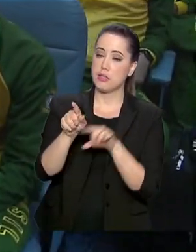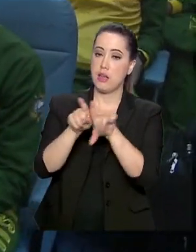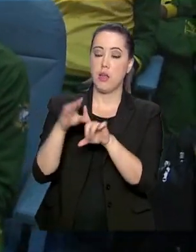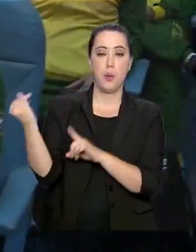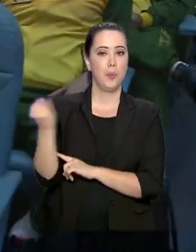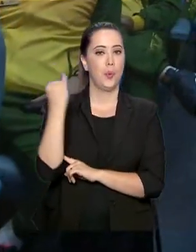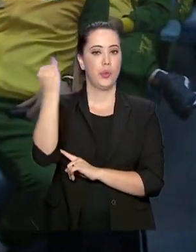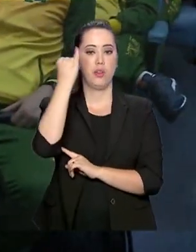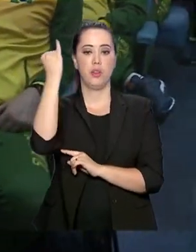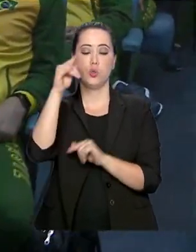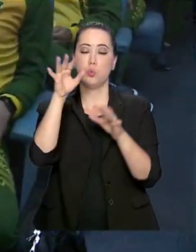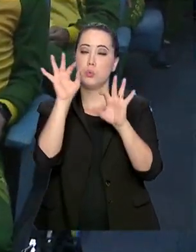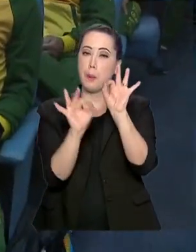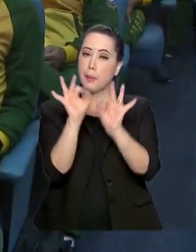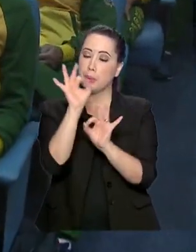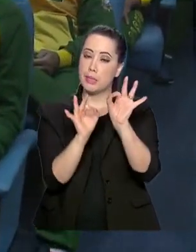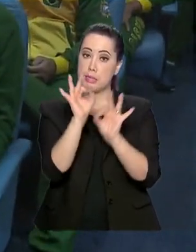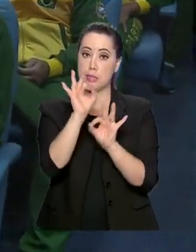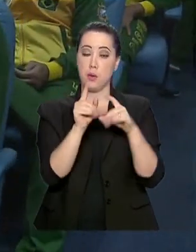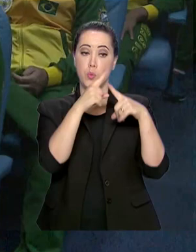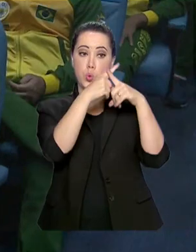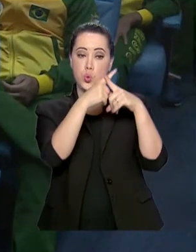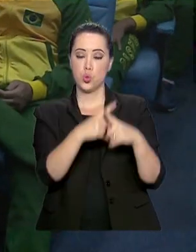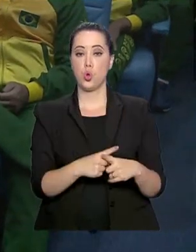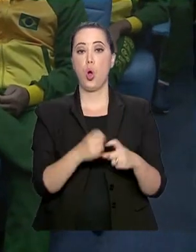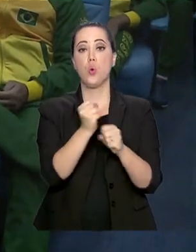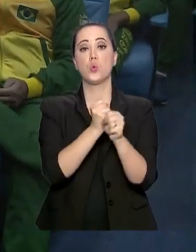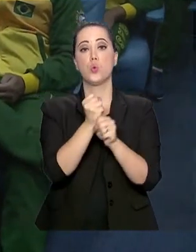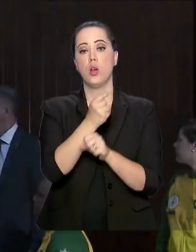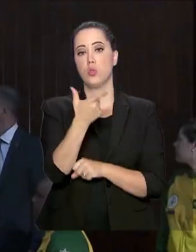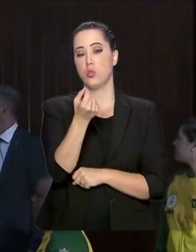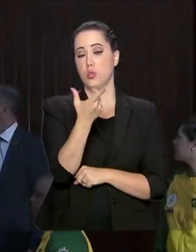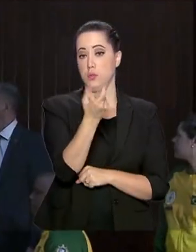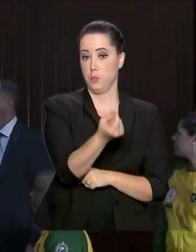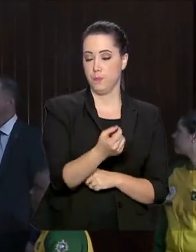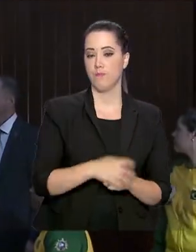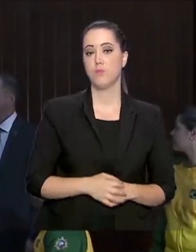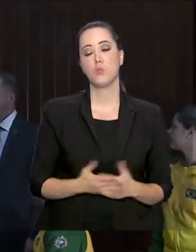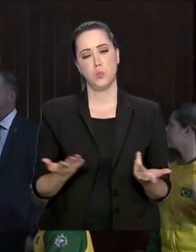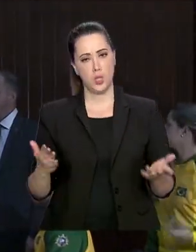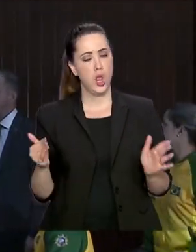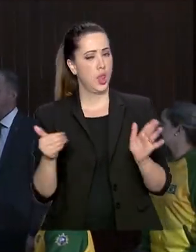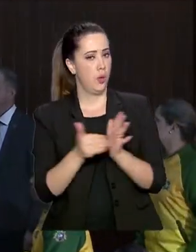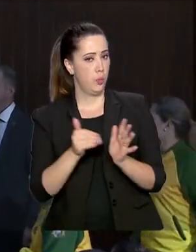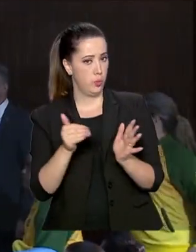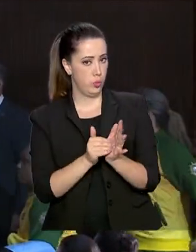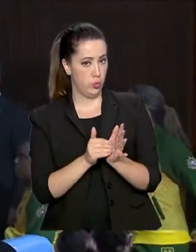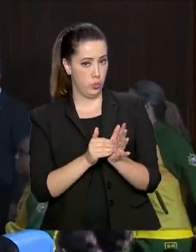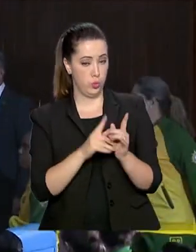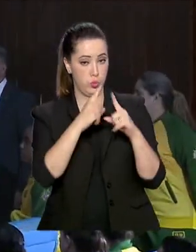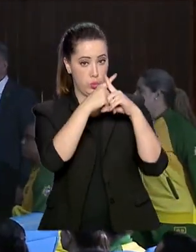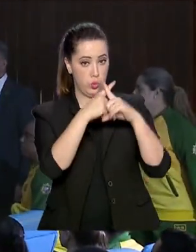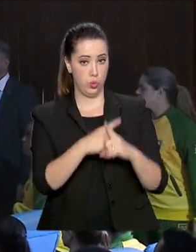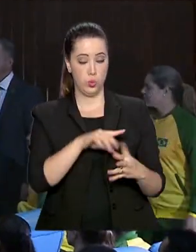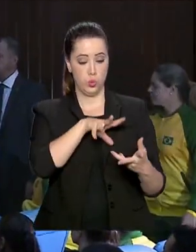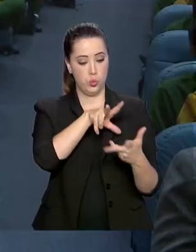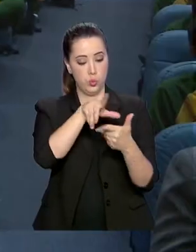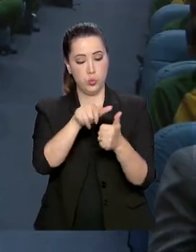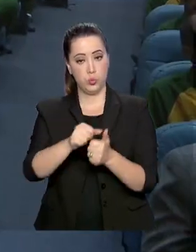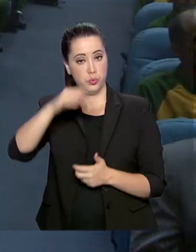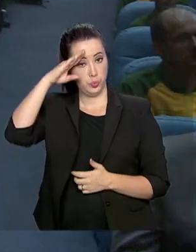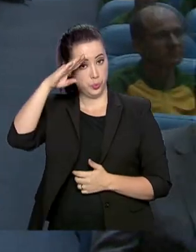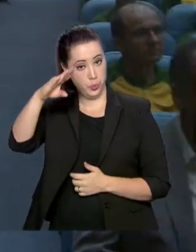militares para os Jogos Olímpicos de Tóquio em 2020. Na última edição dos Jogos Mundiais Militares, em 2015,